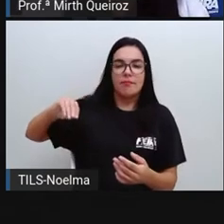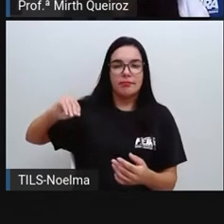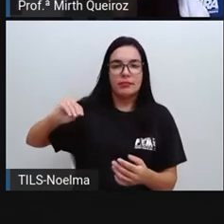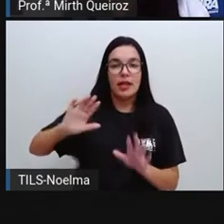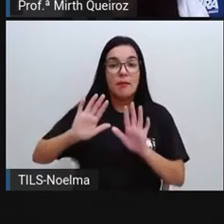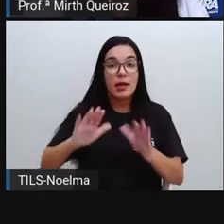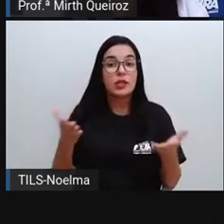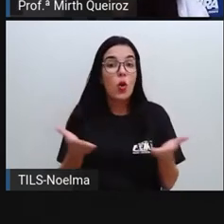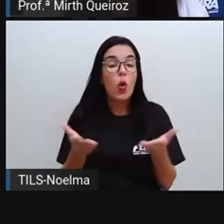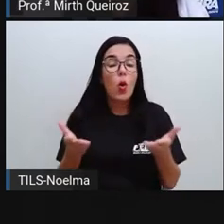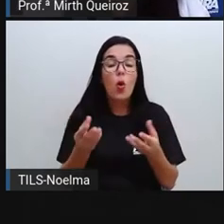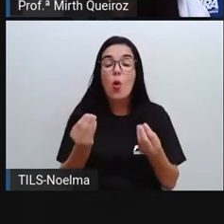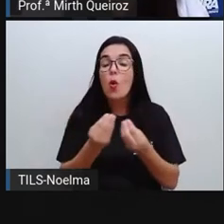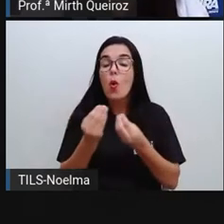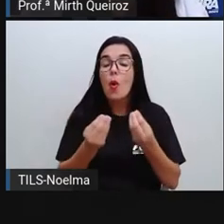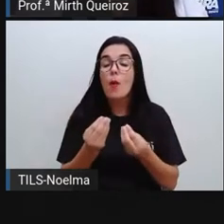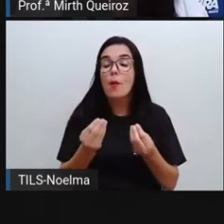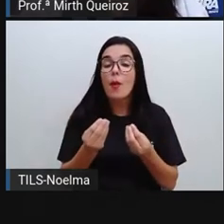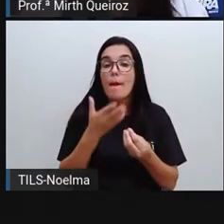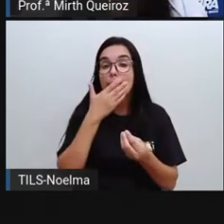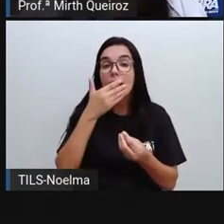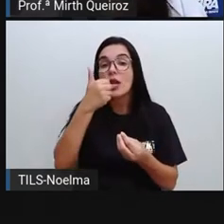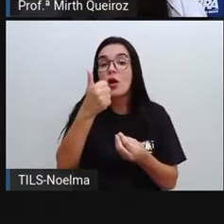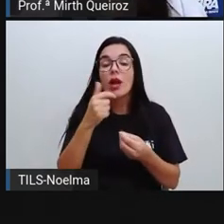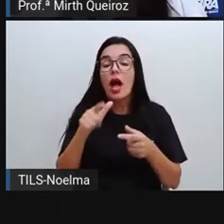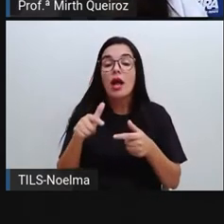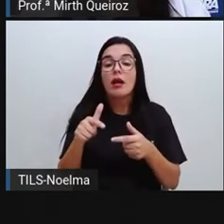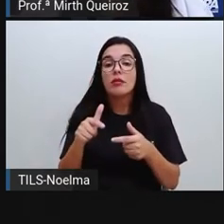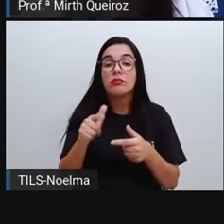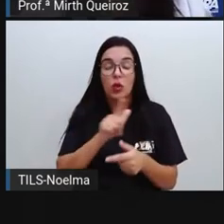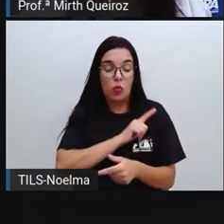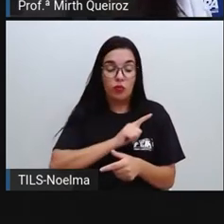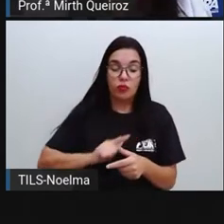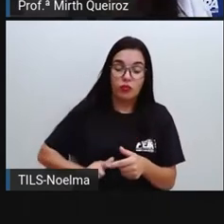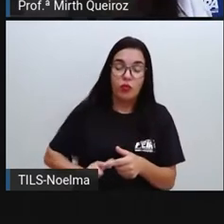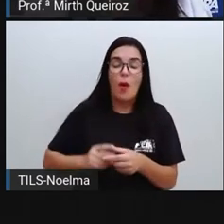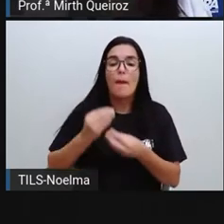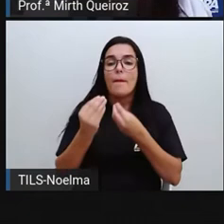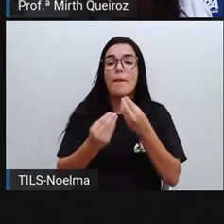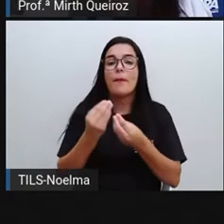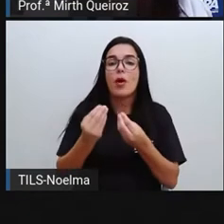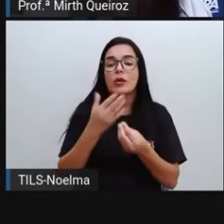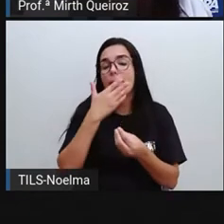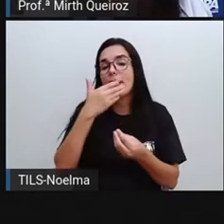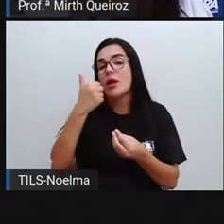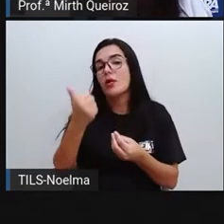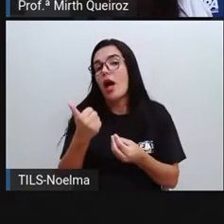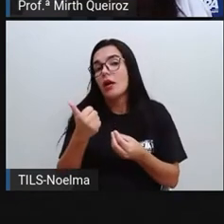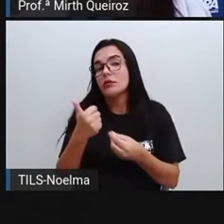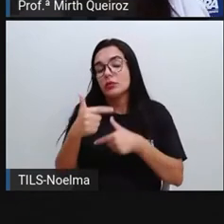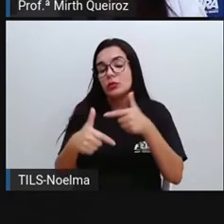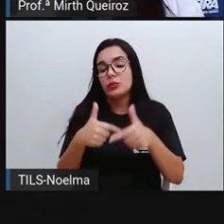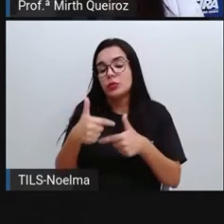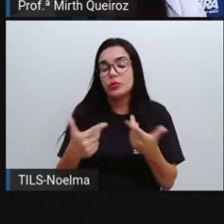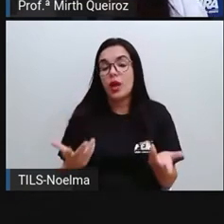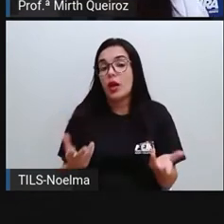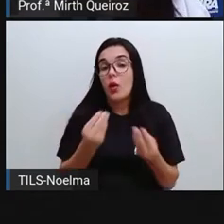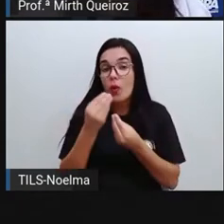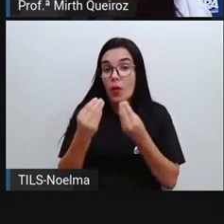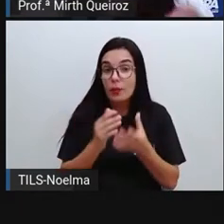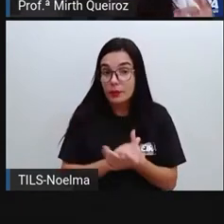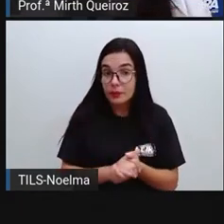estar melhorando aí esse tipo de serviço, né? Como o governo poderia estar melhorando o tipo de serviço público?